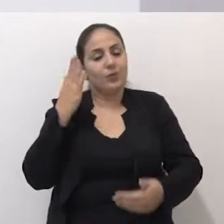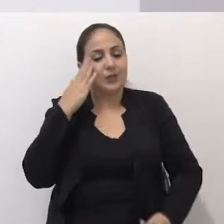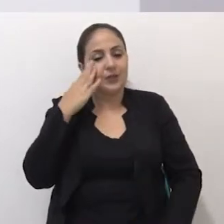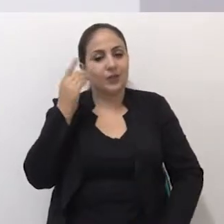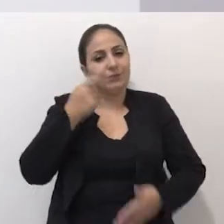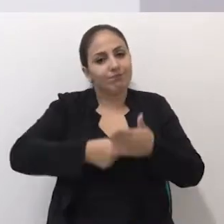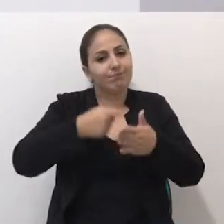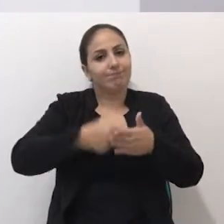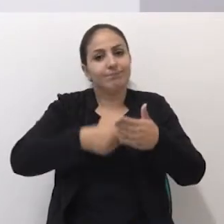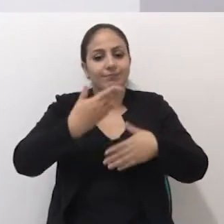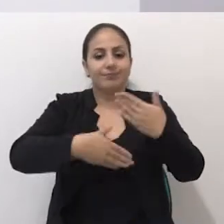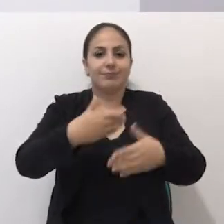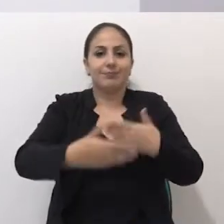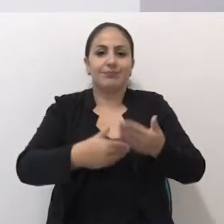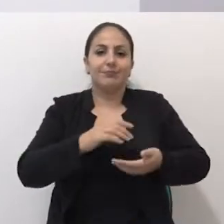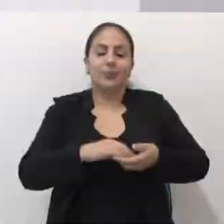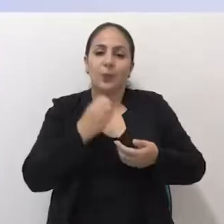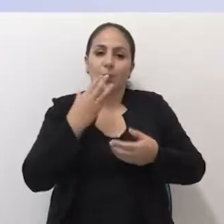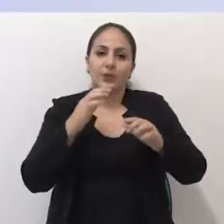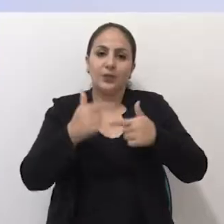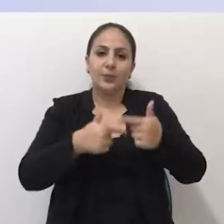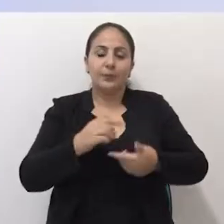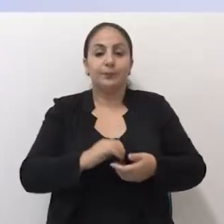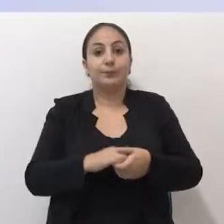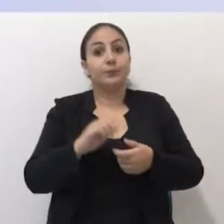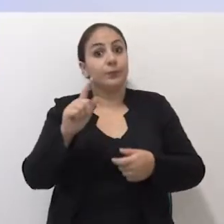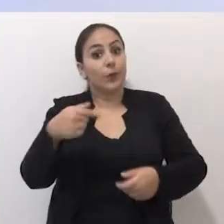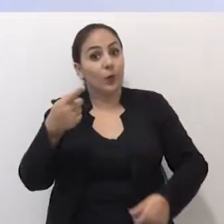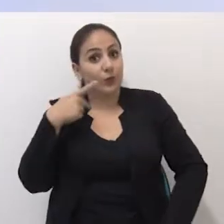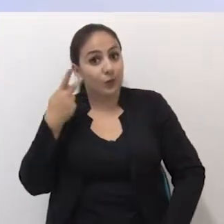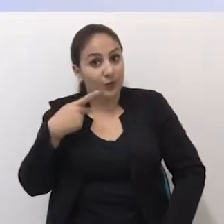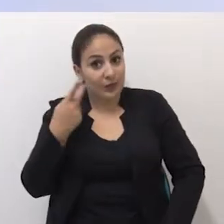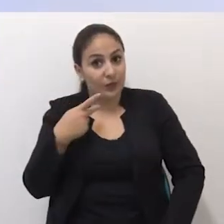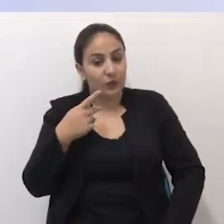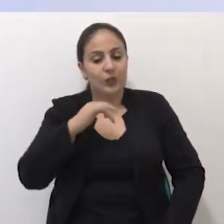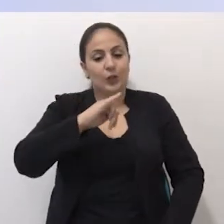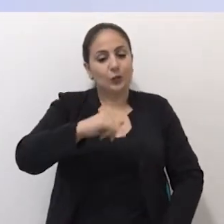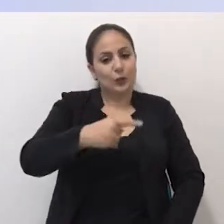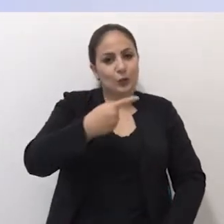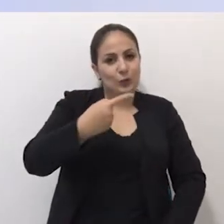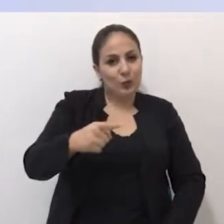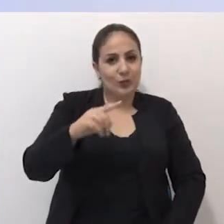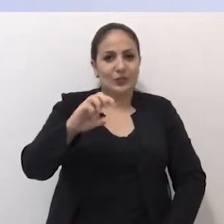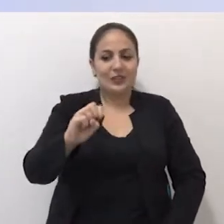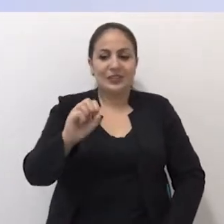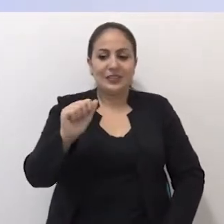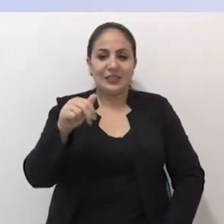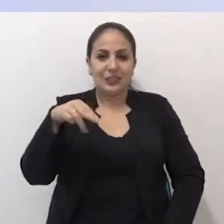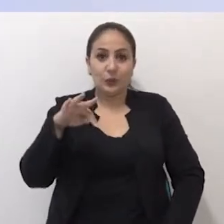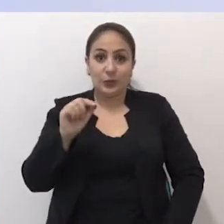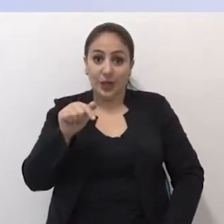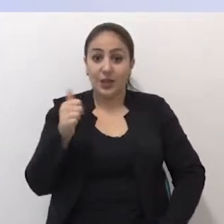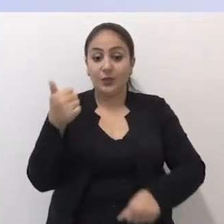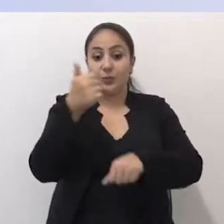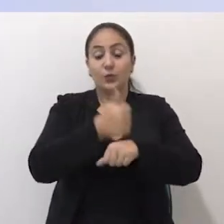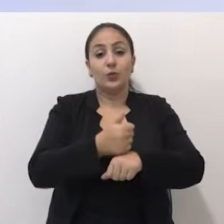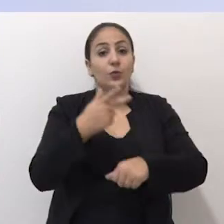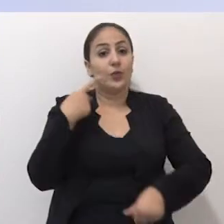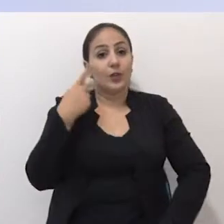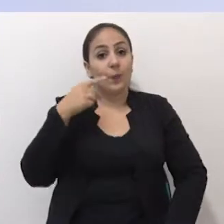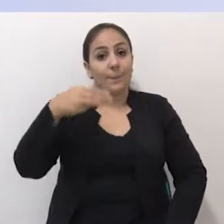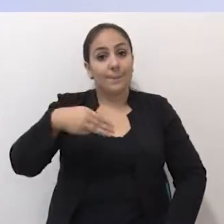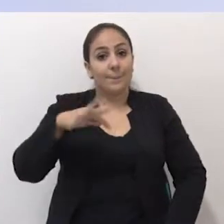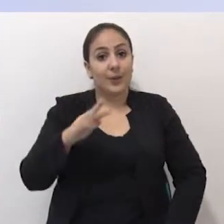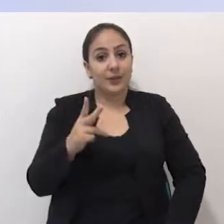certeza vou tentar desempenhar um ótimo trabalho. O outro parlamentar empoçado foi João dos Santos. Ele ficou no lugar de